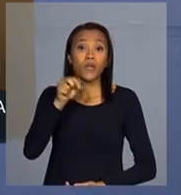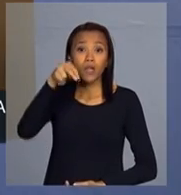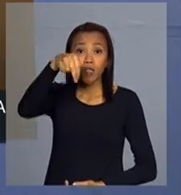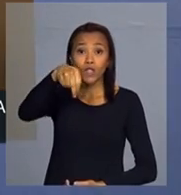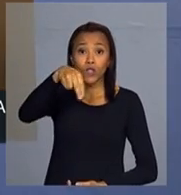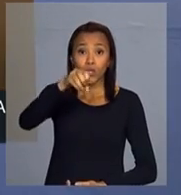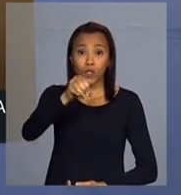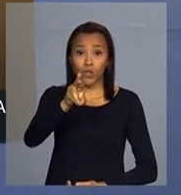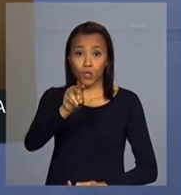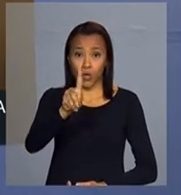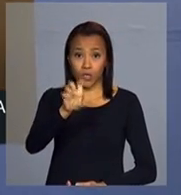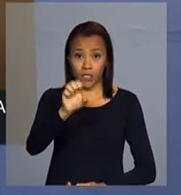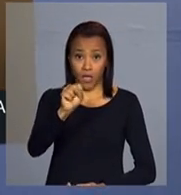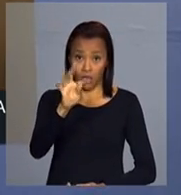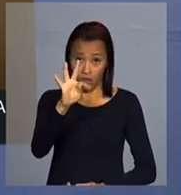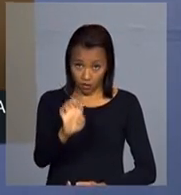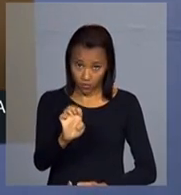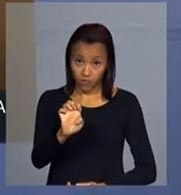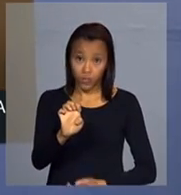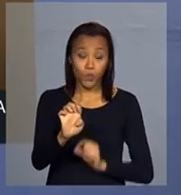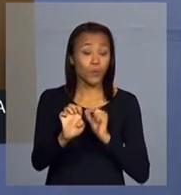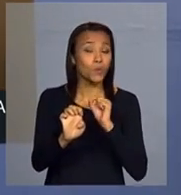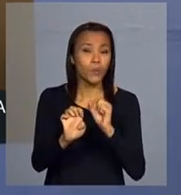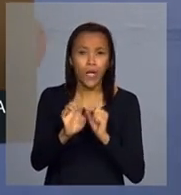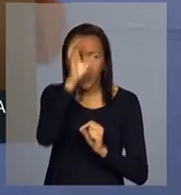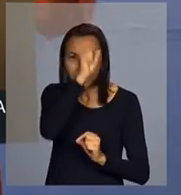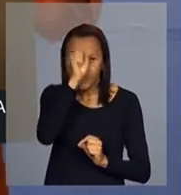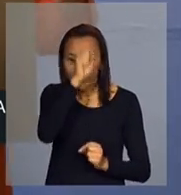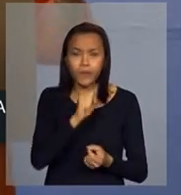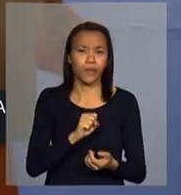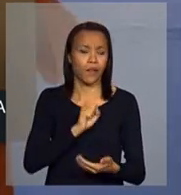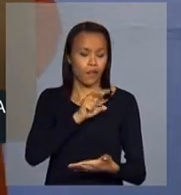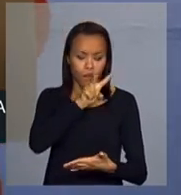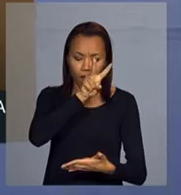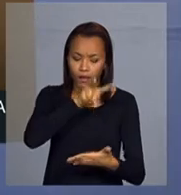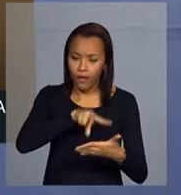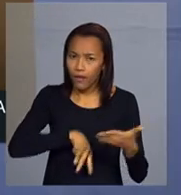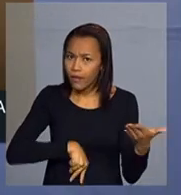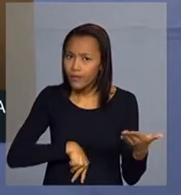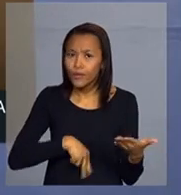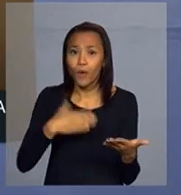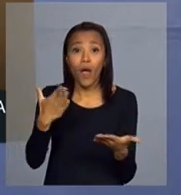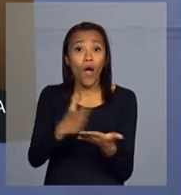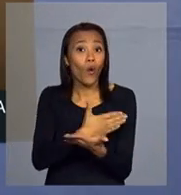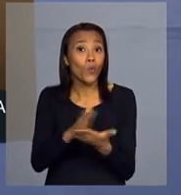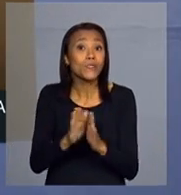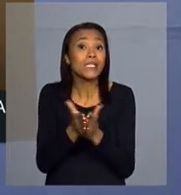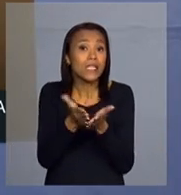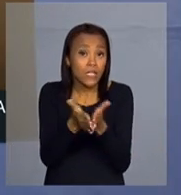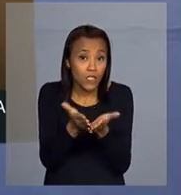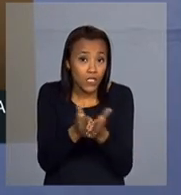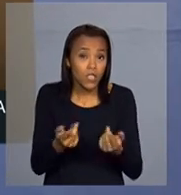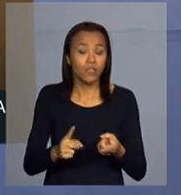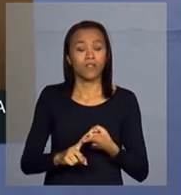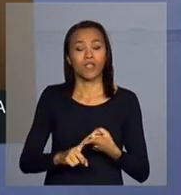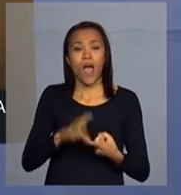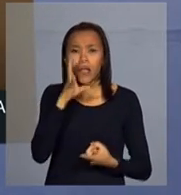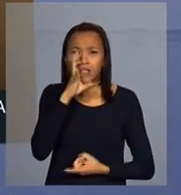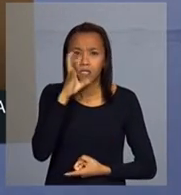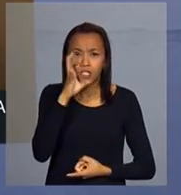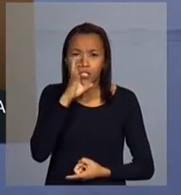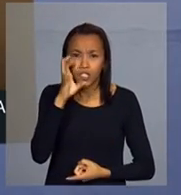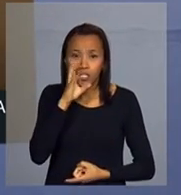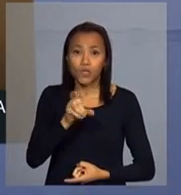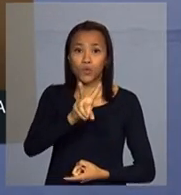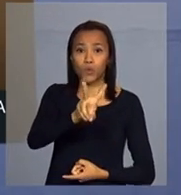lendo alguns livros, assistindo vidas secas,